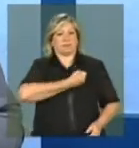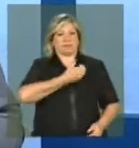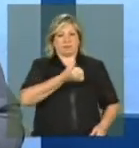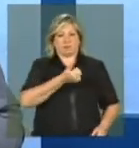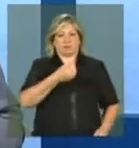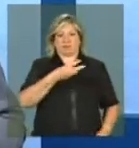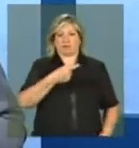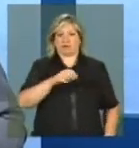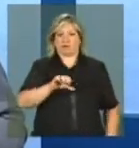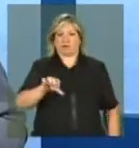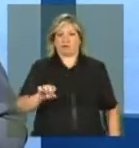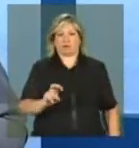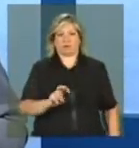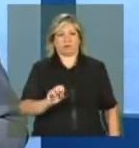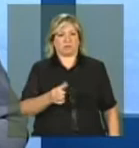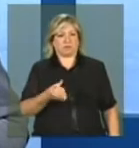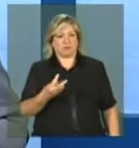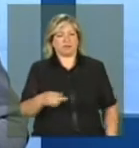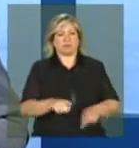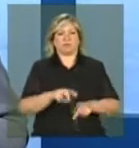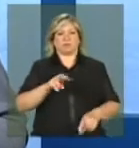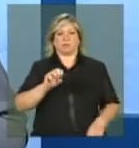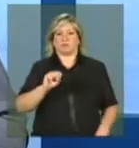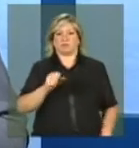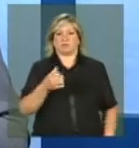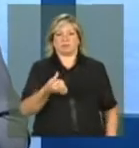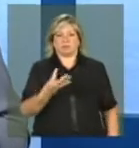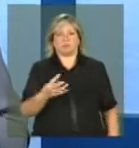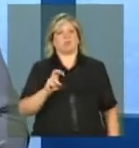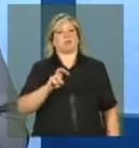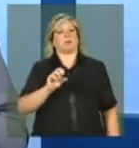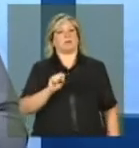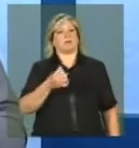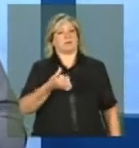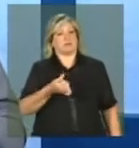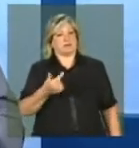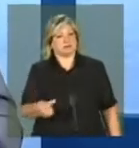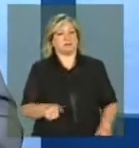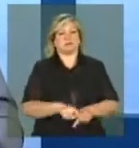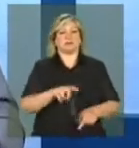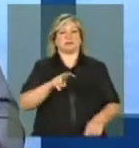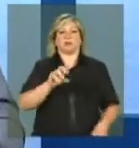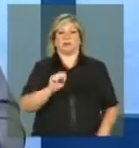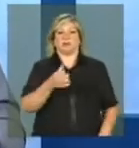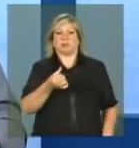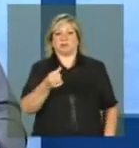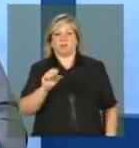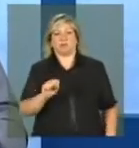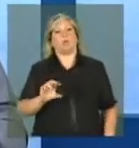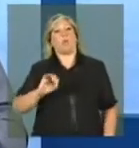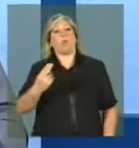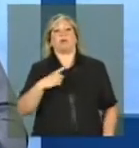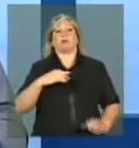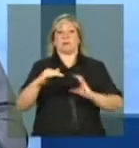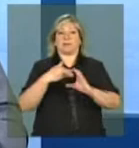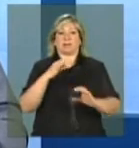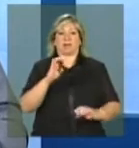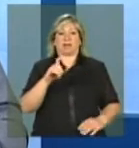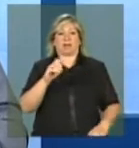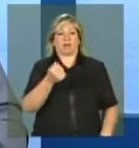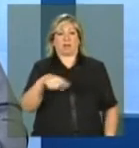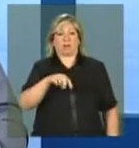6137995863, 5864, 5867, 5868 ou pelo e-mail tele